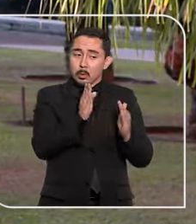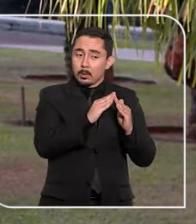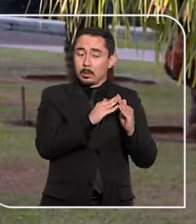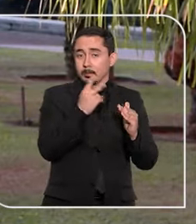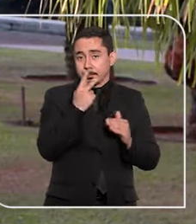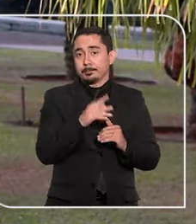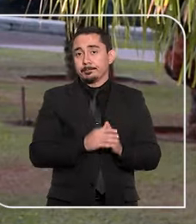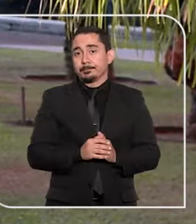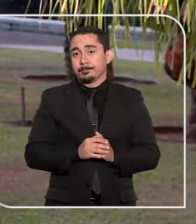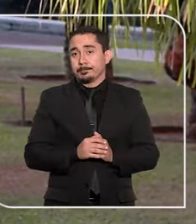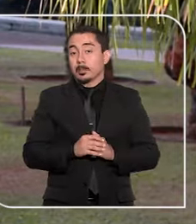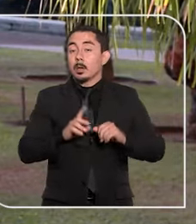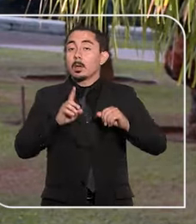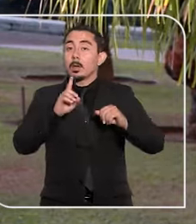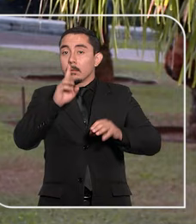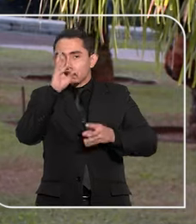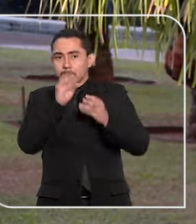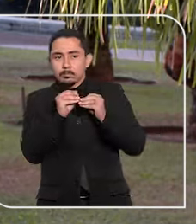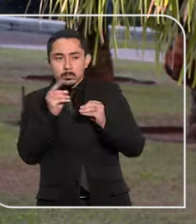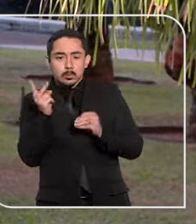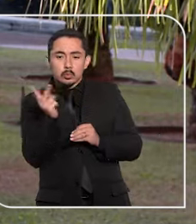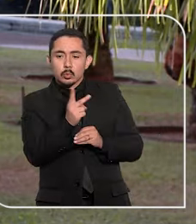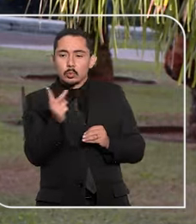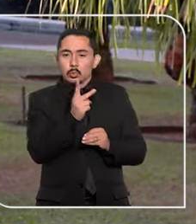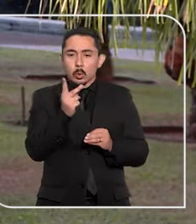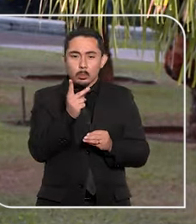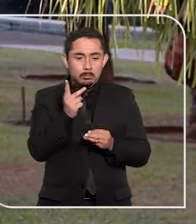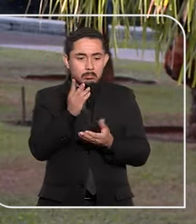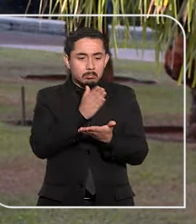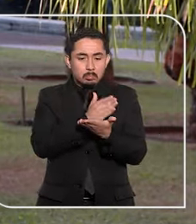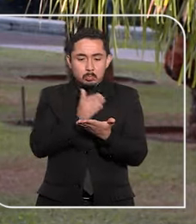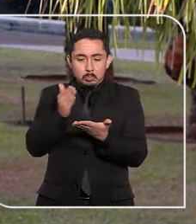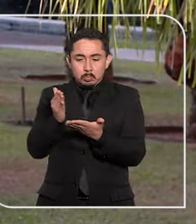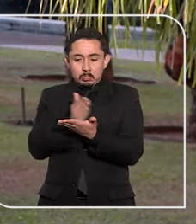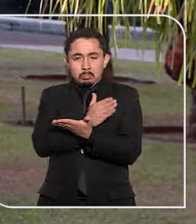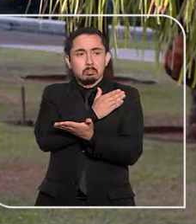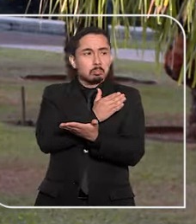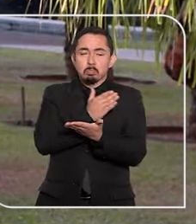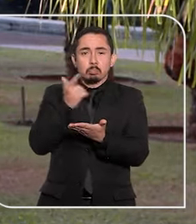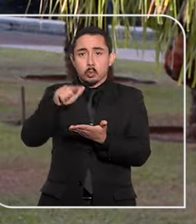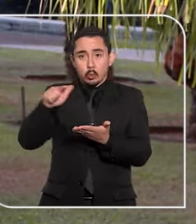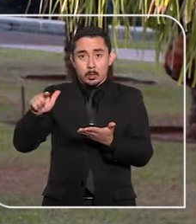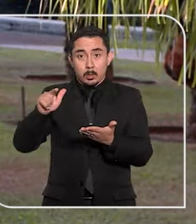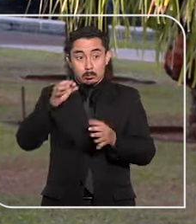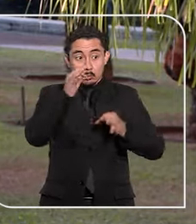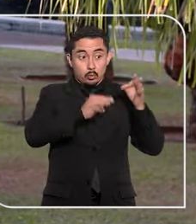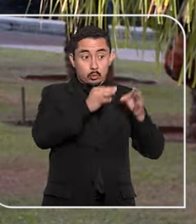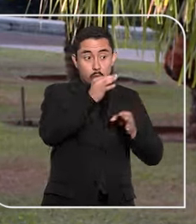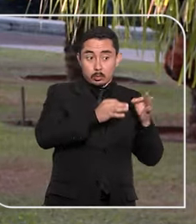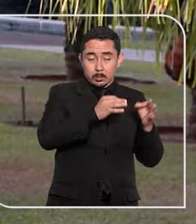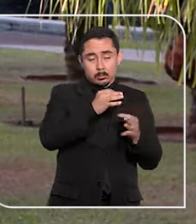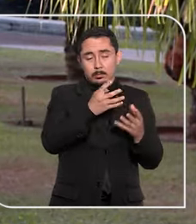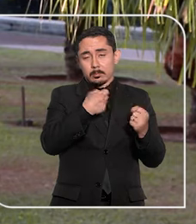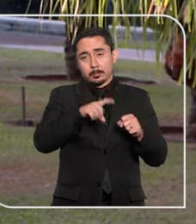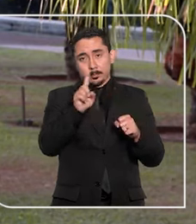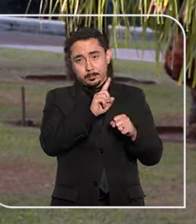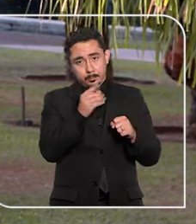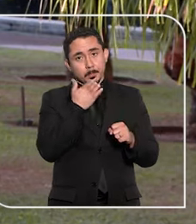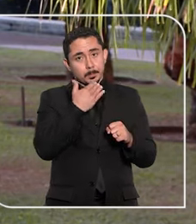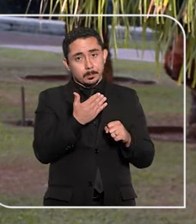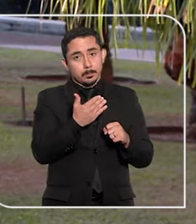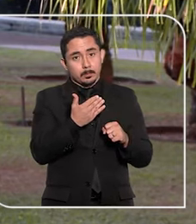pertencia a ambos. Ao verificar que os cônjuges ainda não haviam feito a partilha de bens, o juízo de primeiro grau negou o pedido.